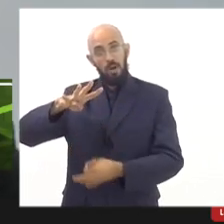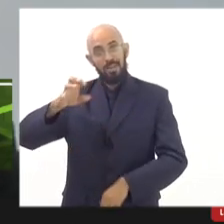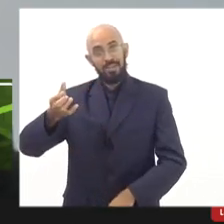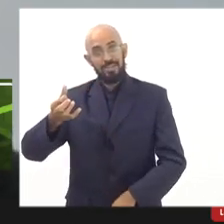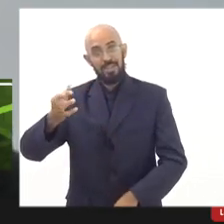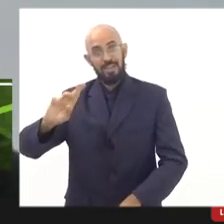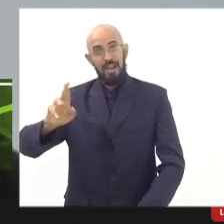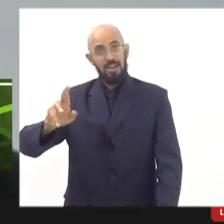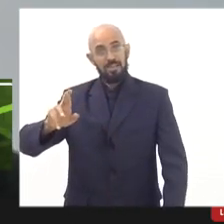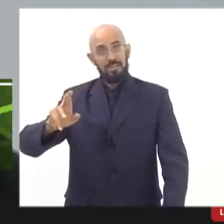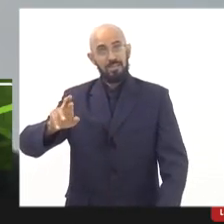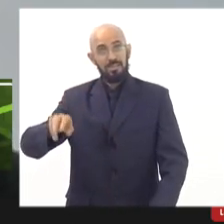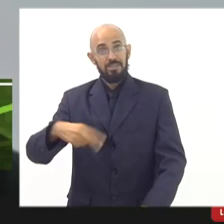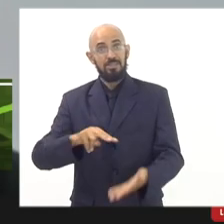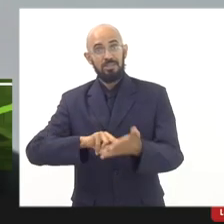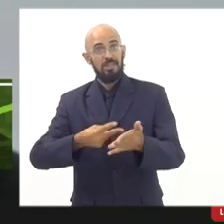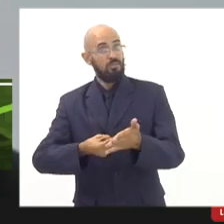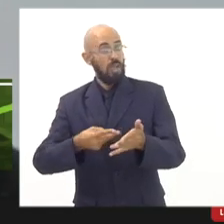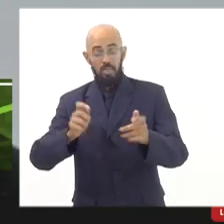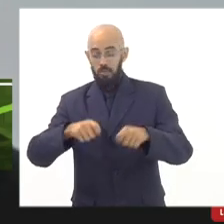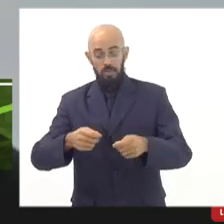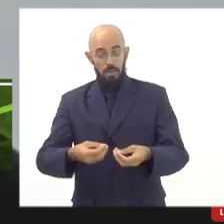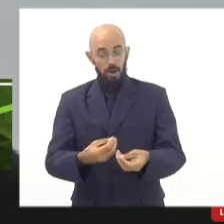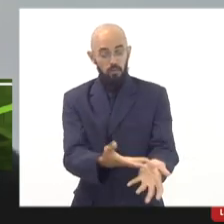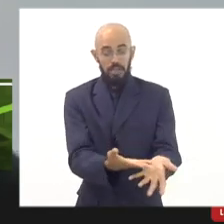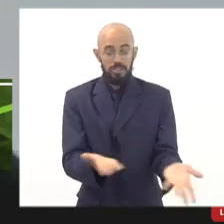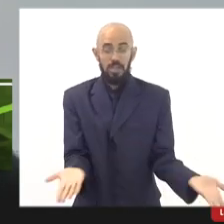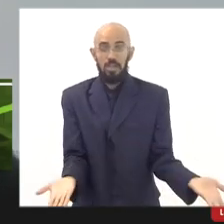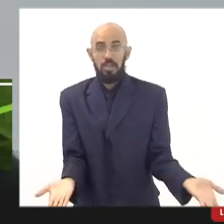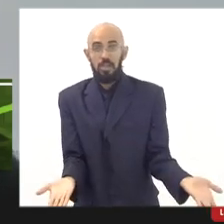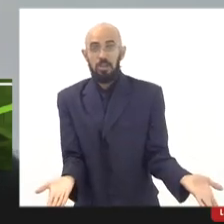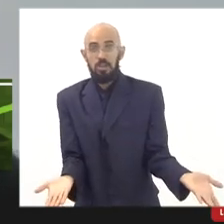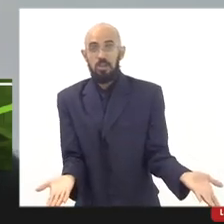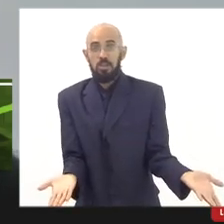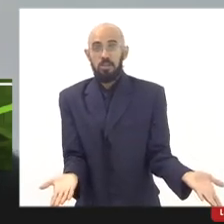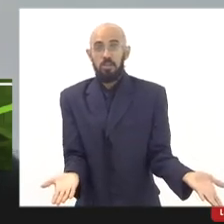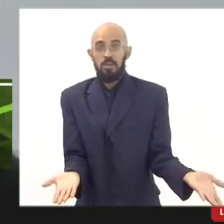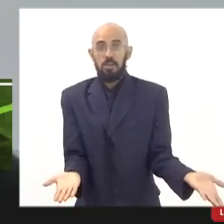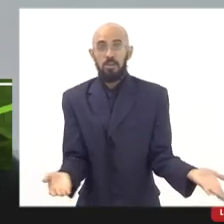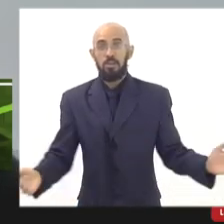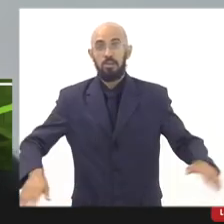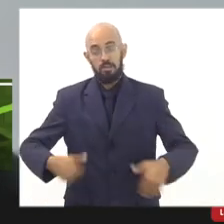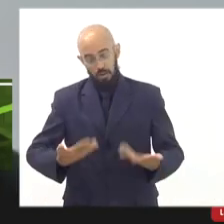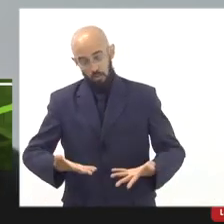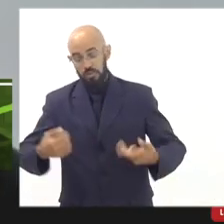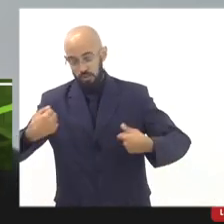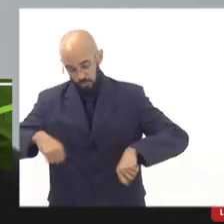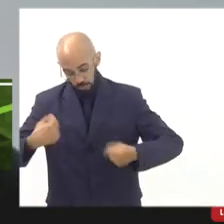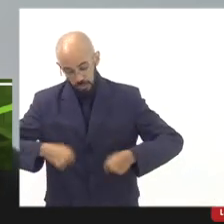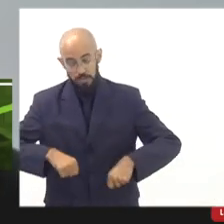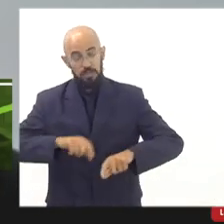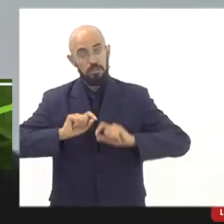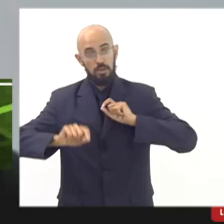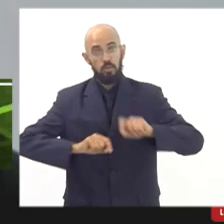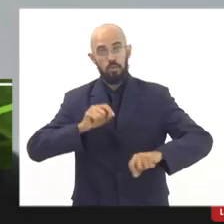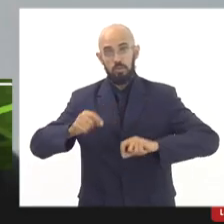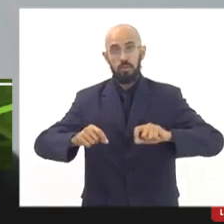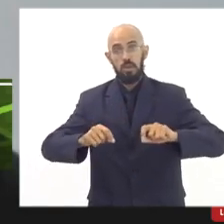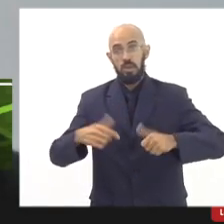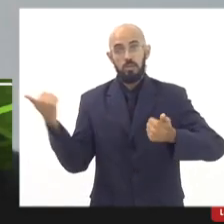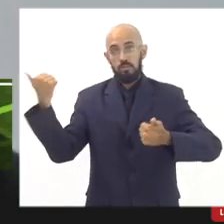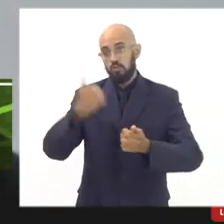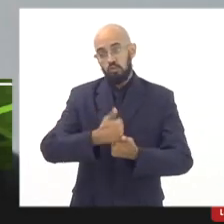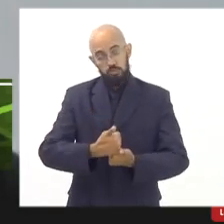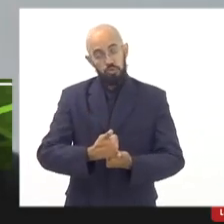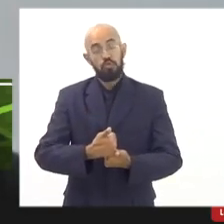Então, mesmo assim, a gente não consegue oferecer. Então, sistematicamente, a gente vai precisar fazer